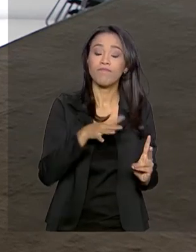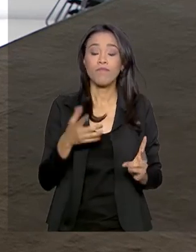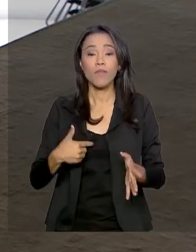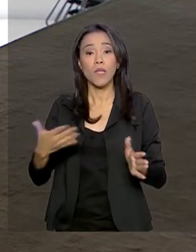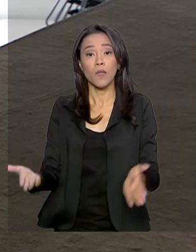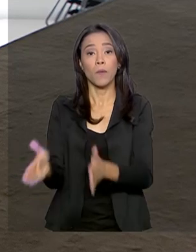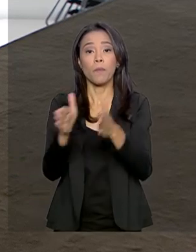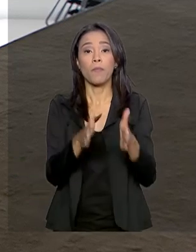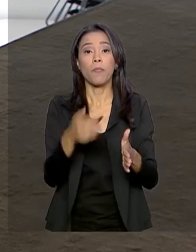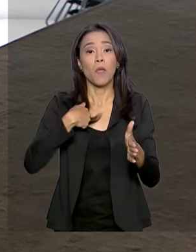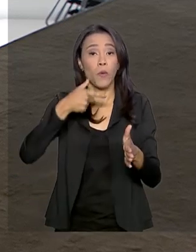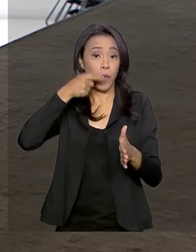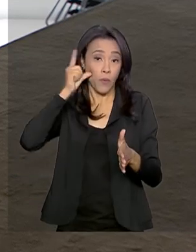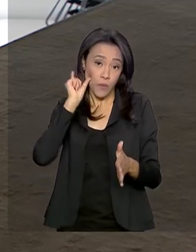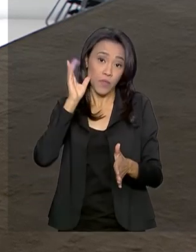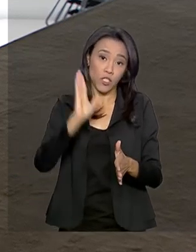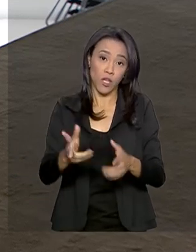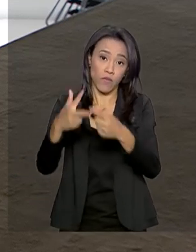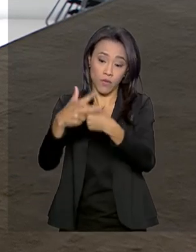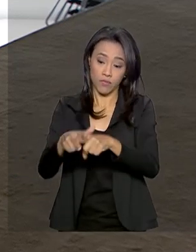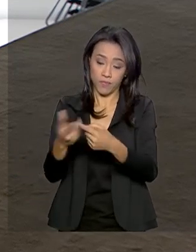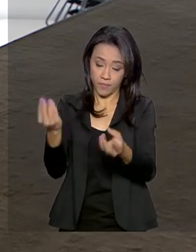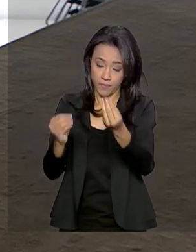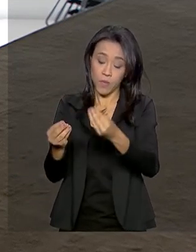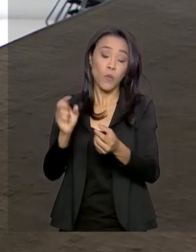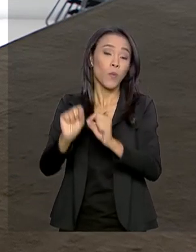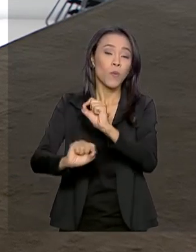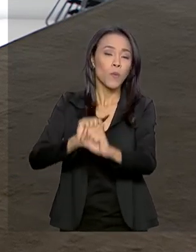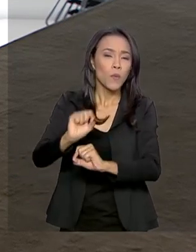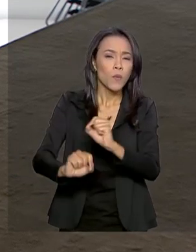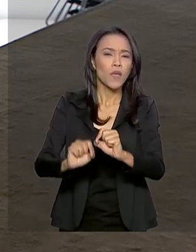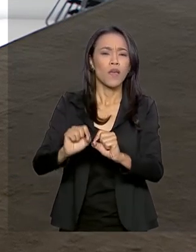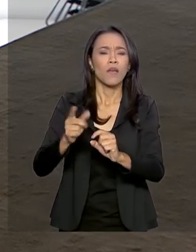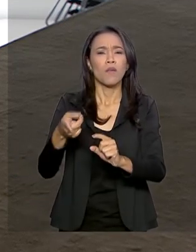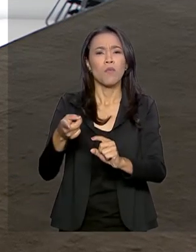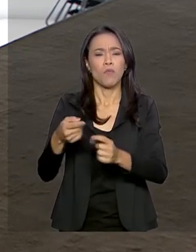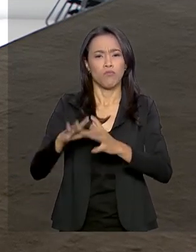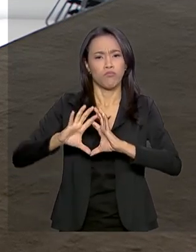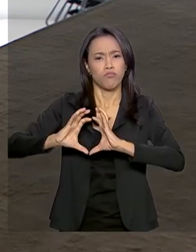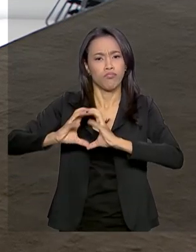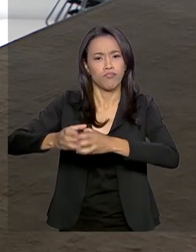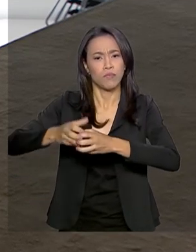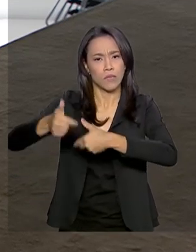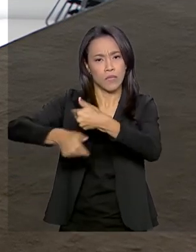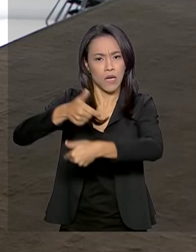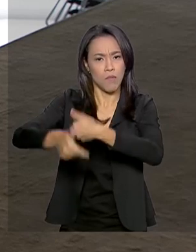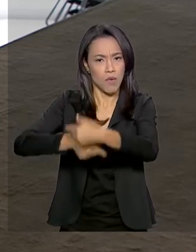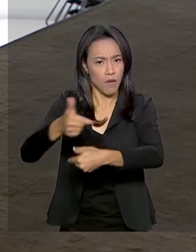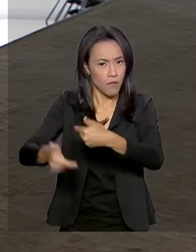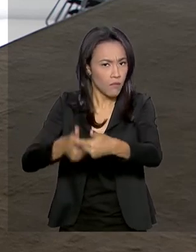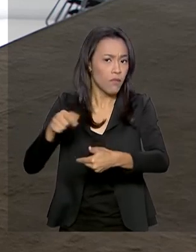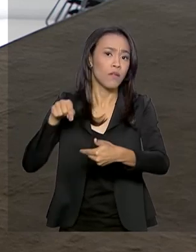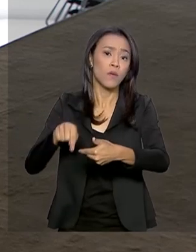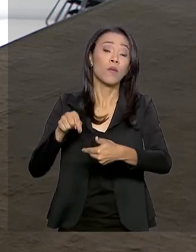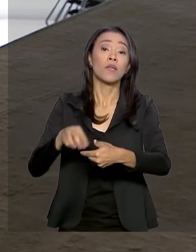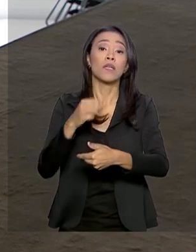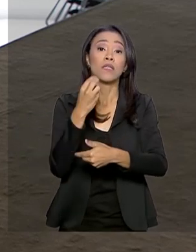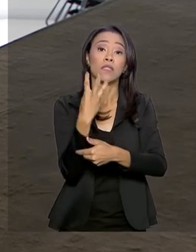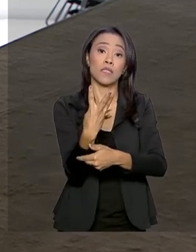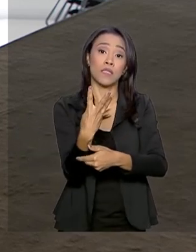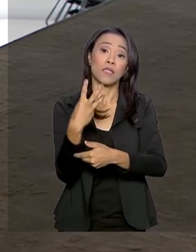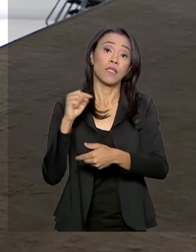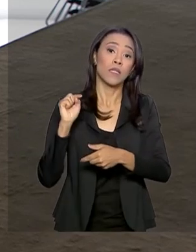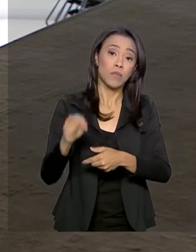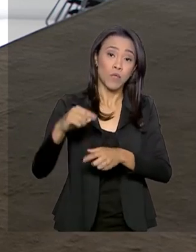atualizada pelo Ministério da Defesa a Operação Verde Brasil. A operação conta hoje, no momento, com 3.900